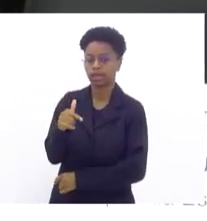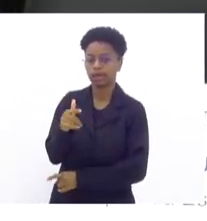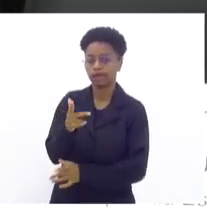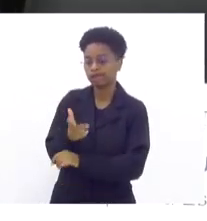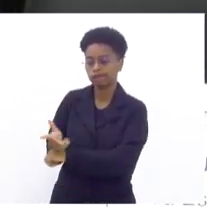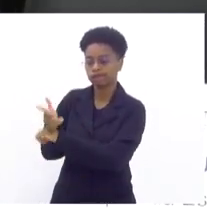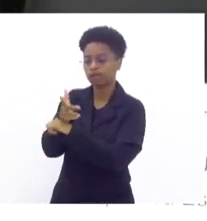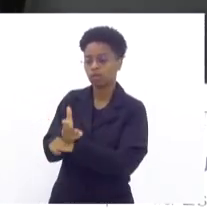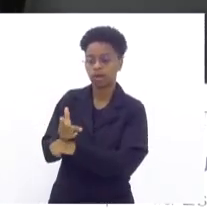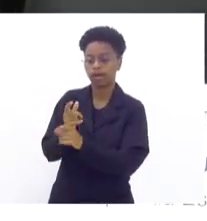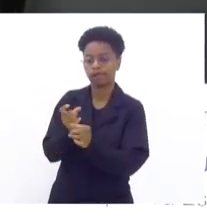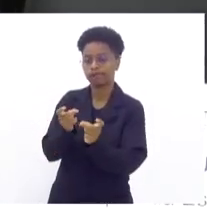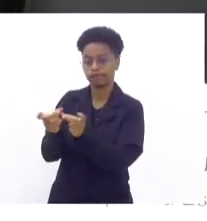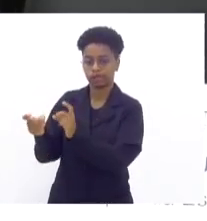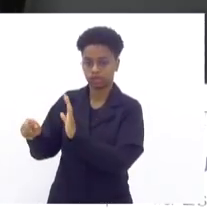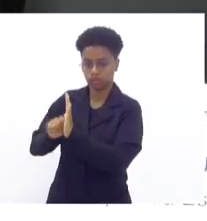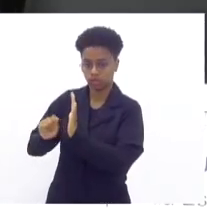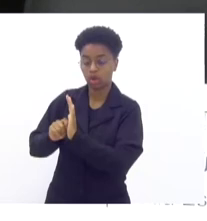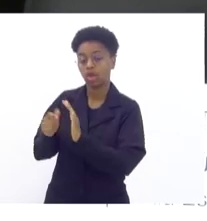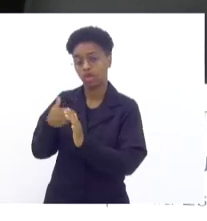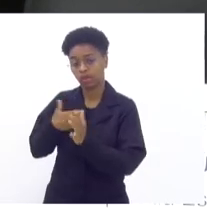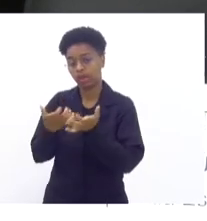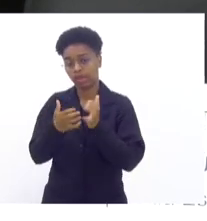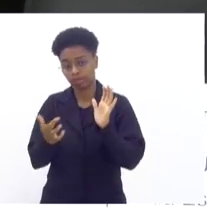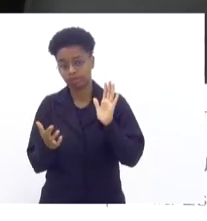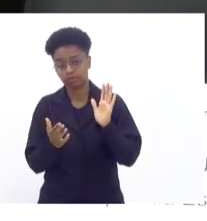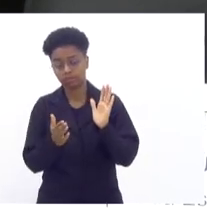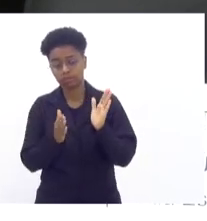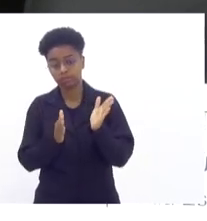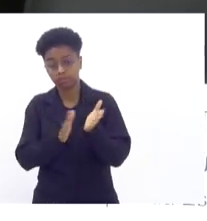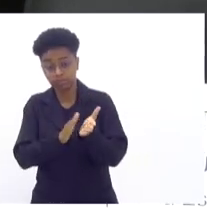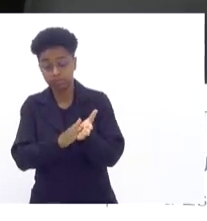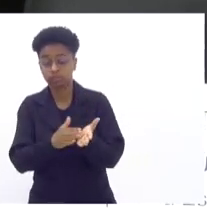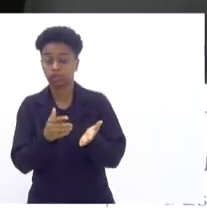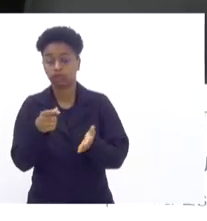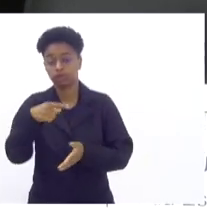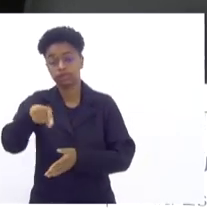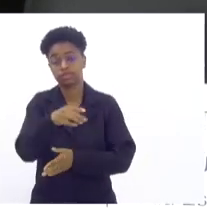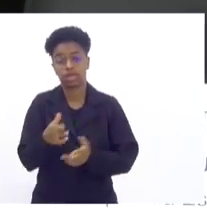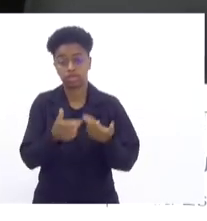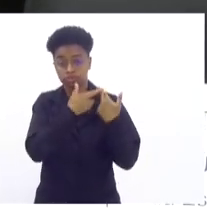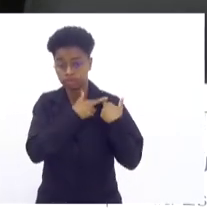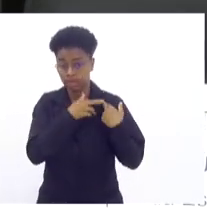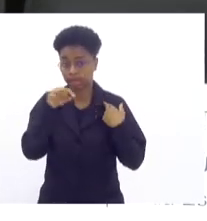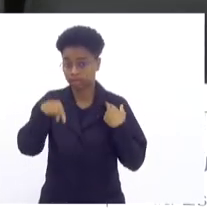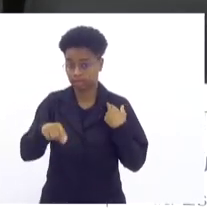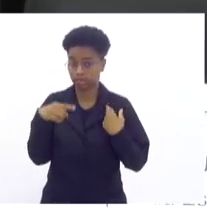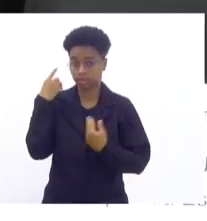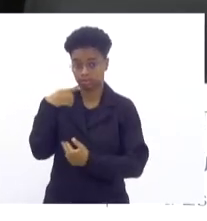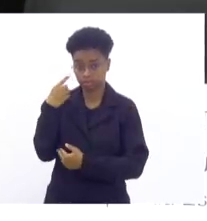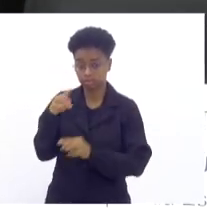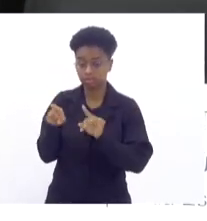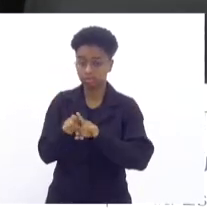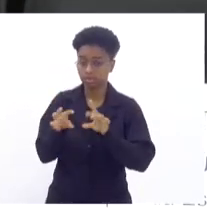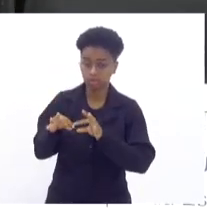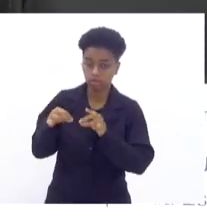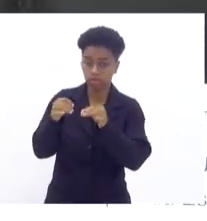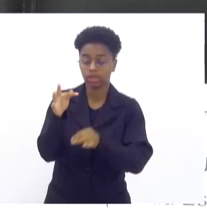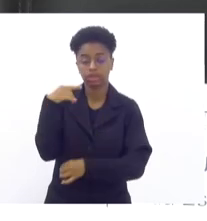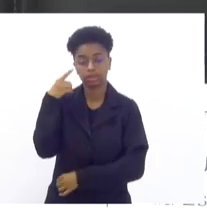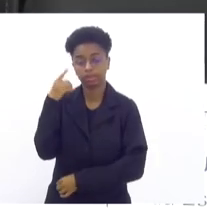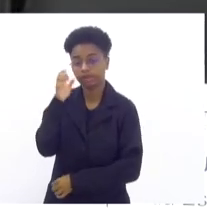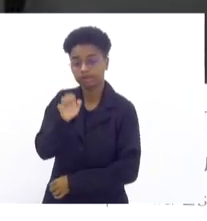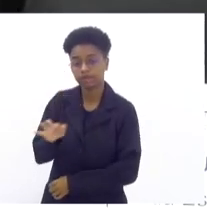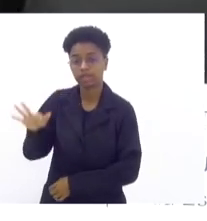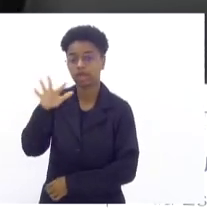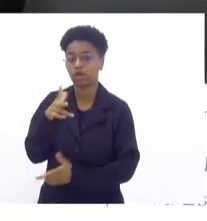Então eu cobro aqui a responsabilidade tanto do parlamento aqui, ô Márcio, de todos nós somos deputados dessa casa, todos os deputados federais, como o próprio